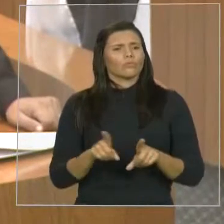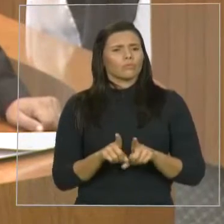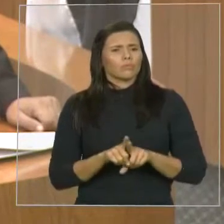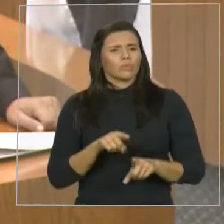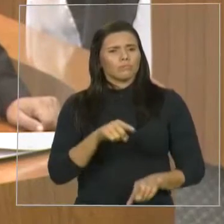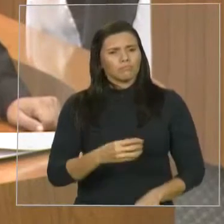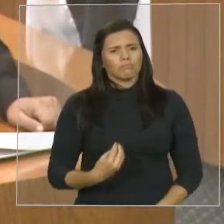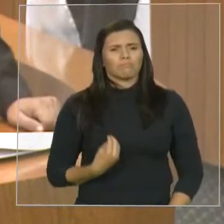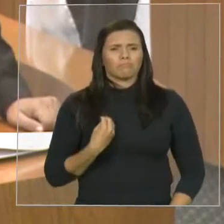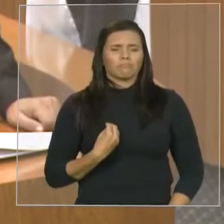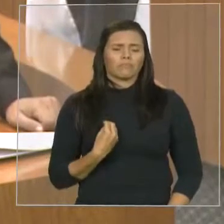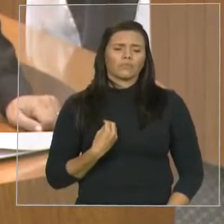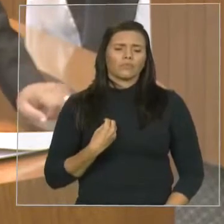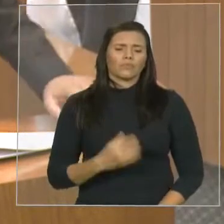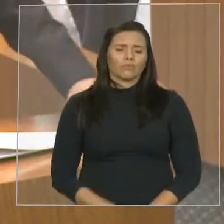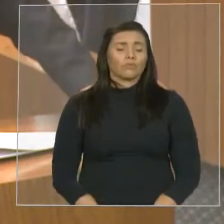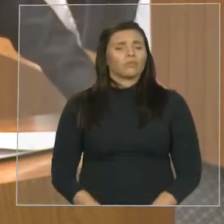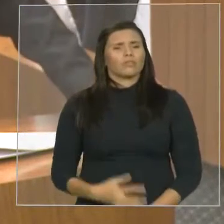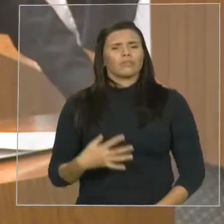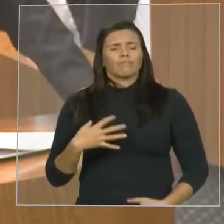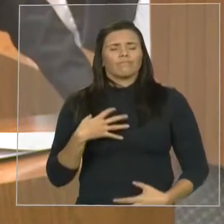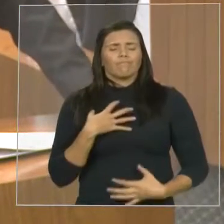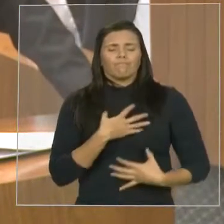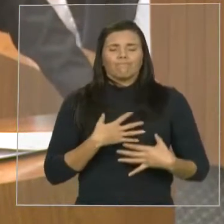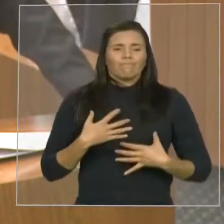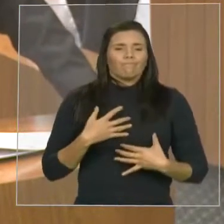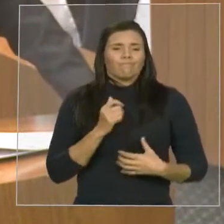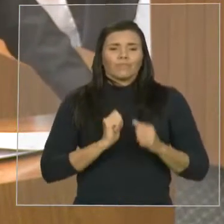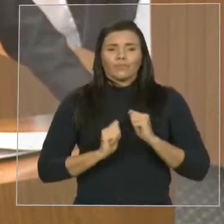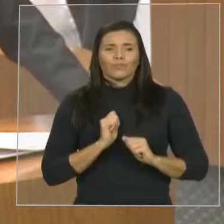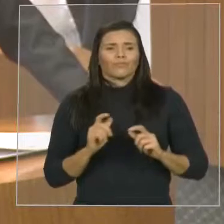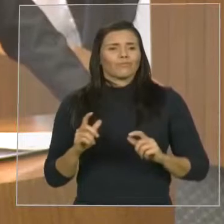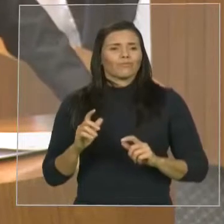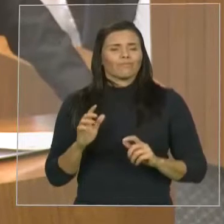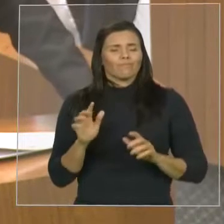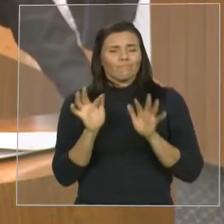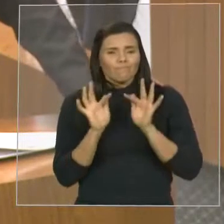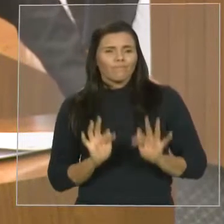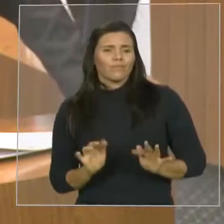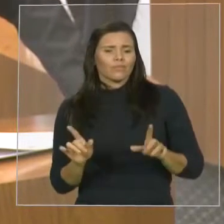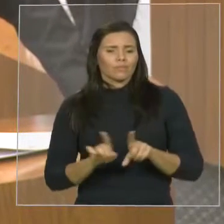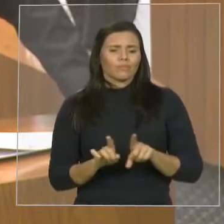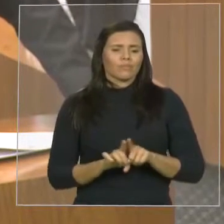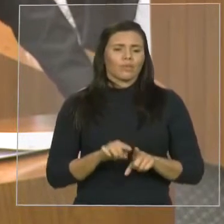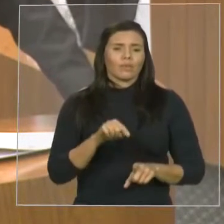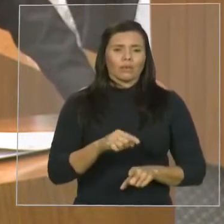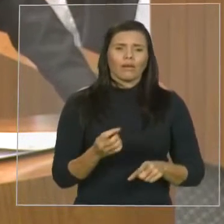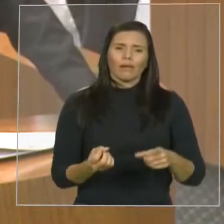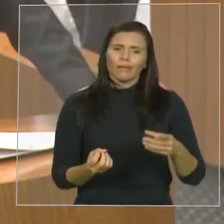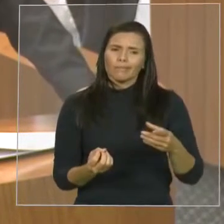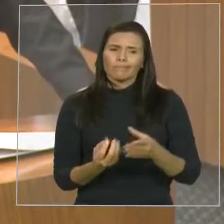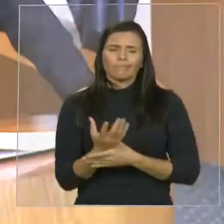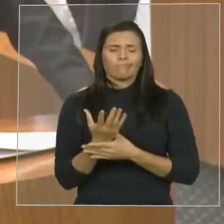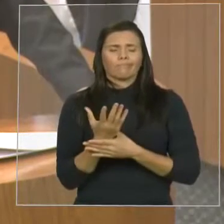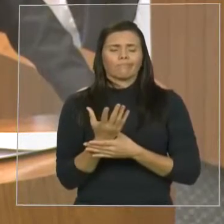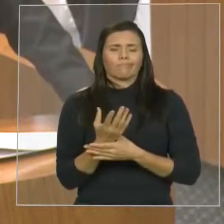UEMA Sul no Estreito, dessa definição. E agora, vêm os passos para que seja efetivada.